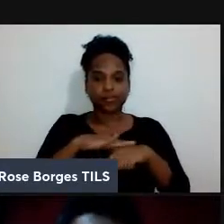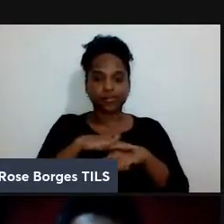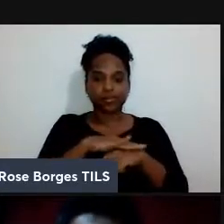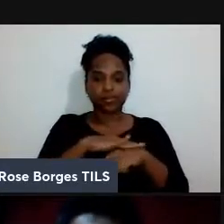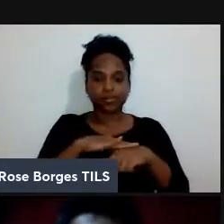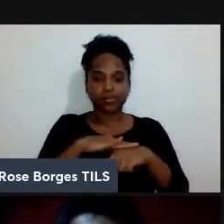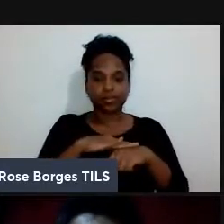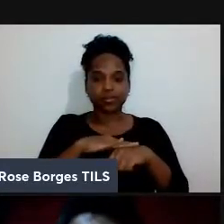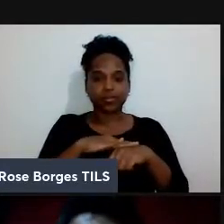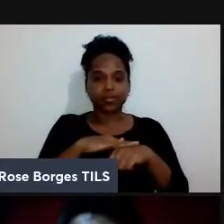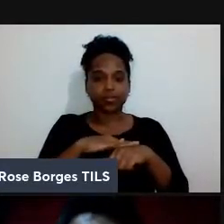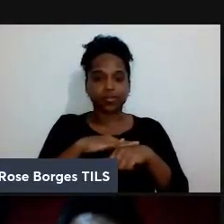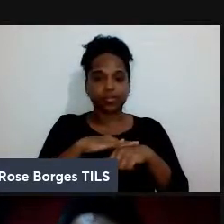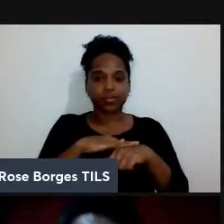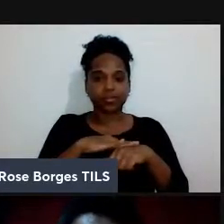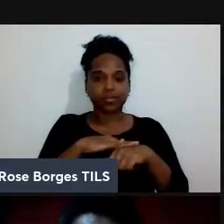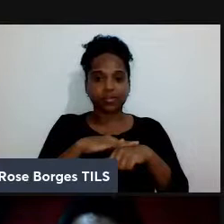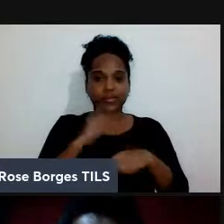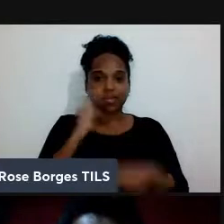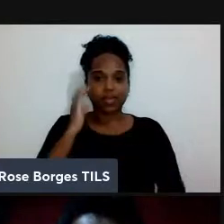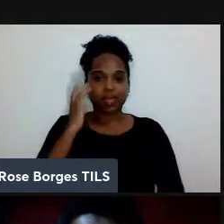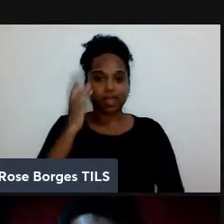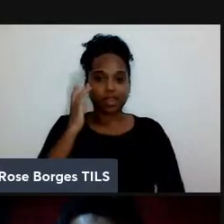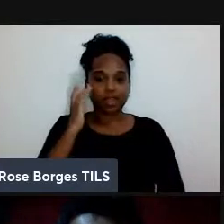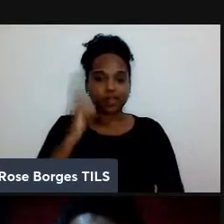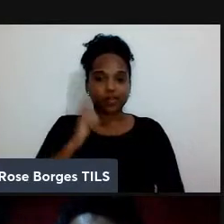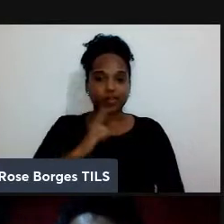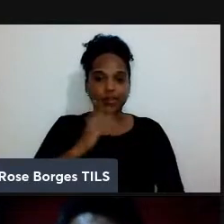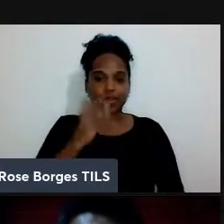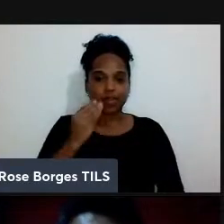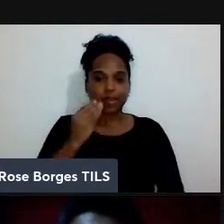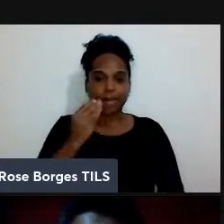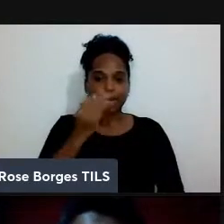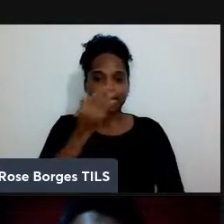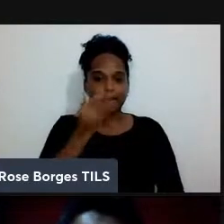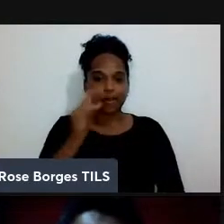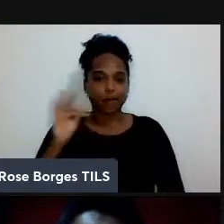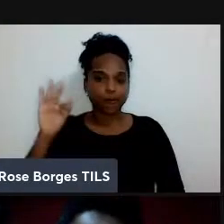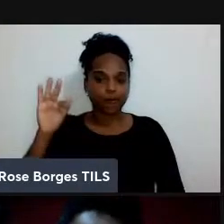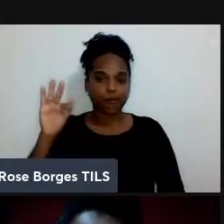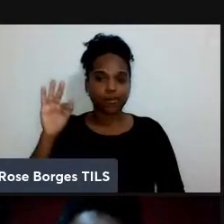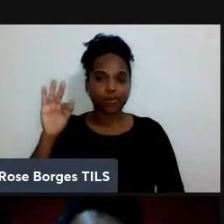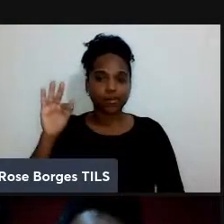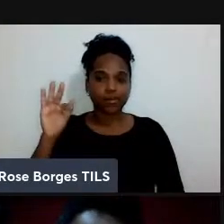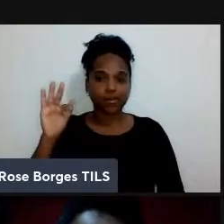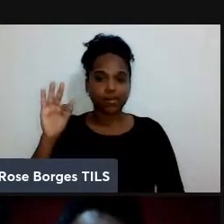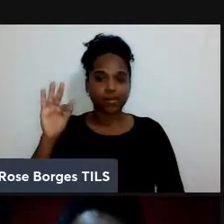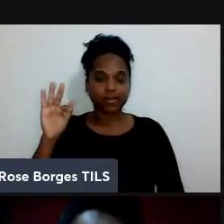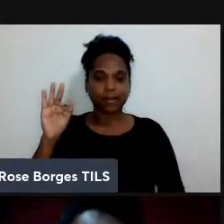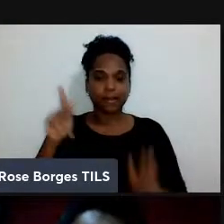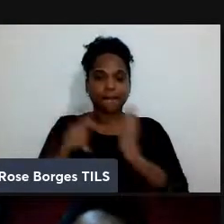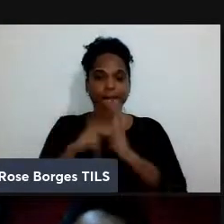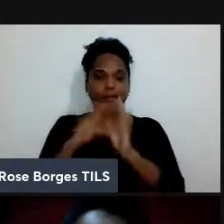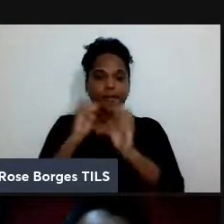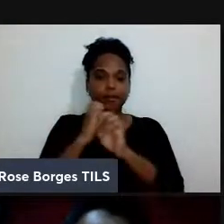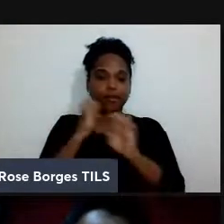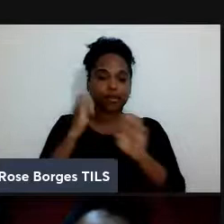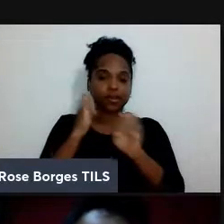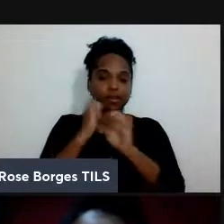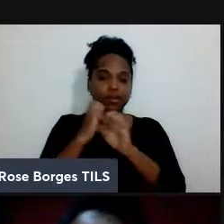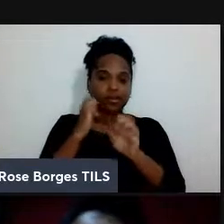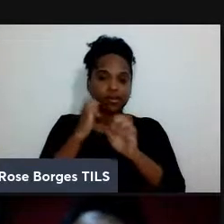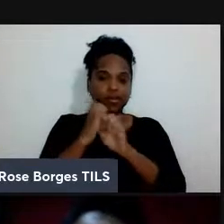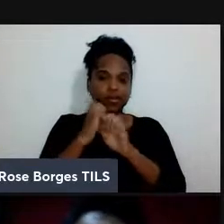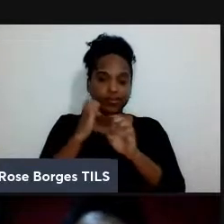achando que tinha muita física na grade dos engenheiros e que isso represava os alunos eu falei mas